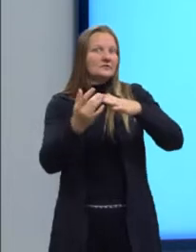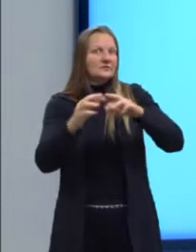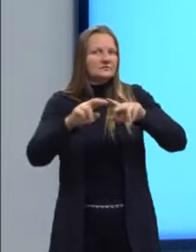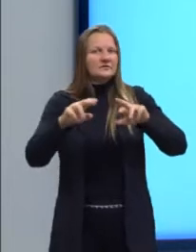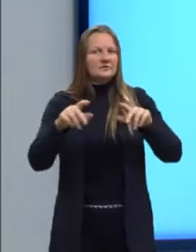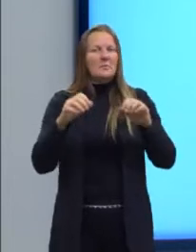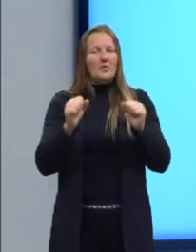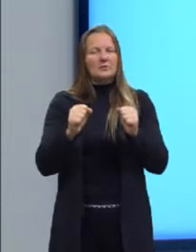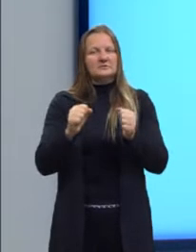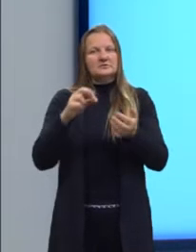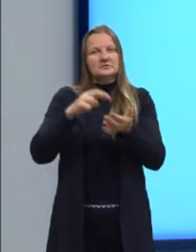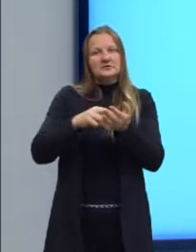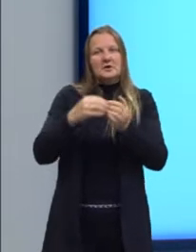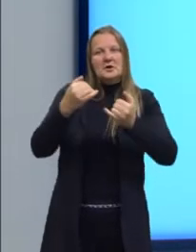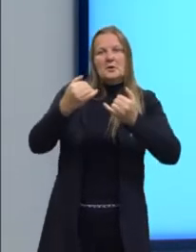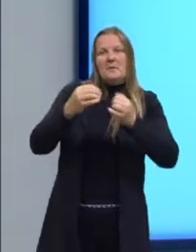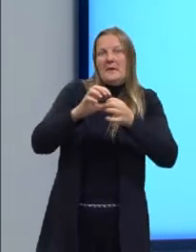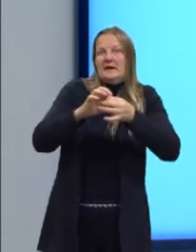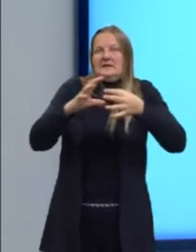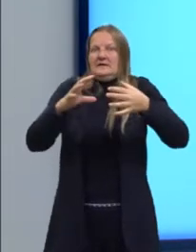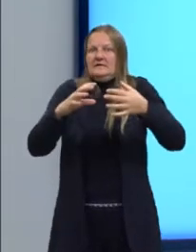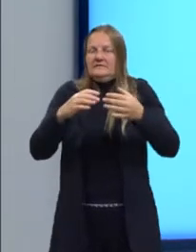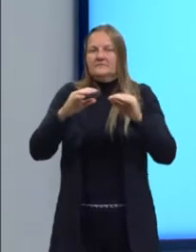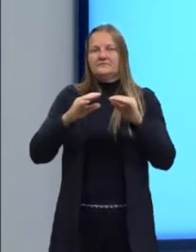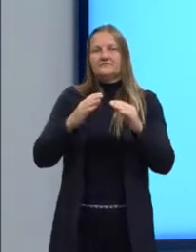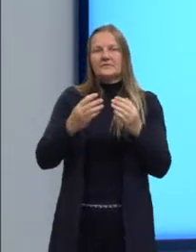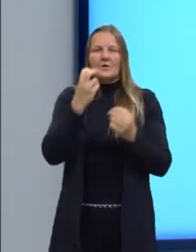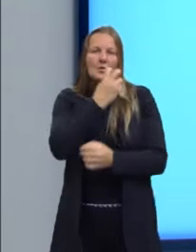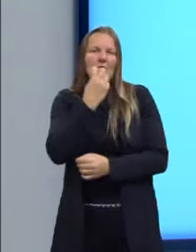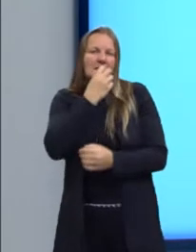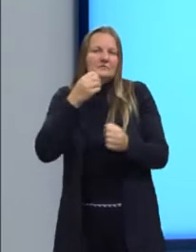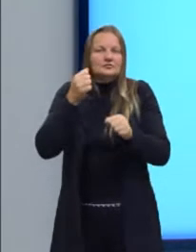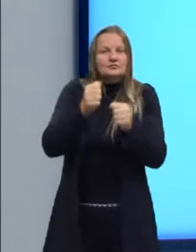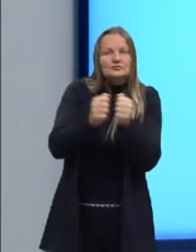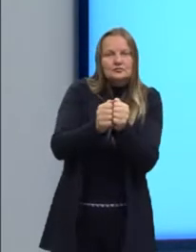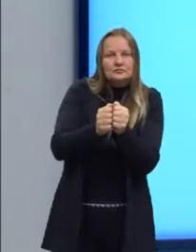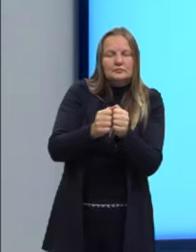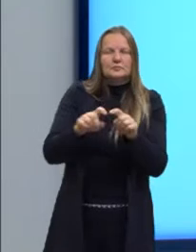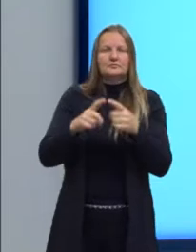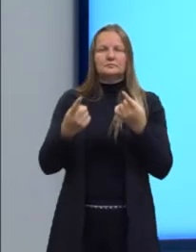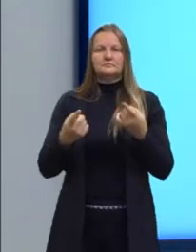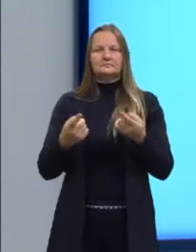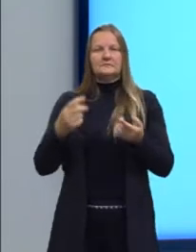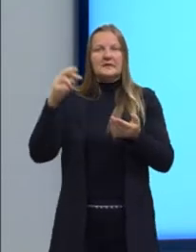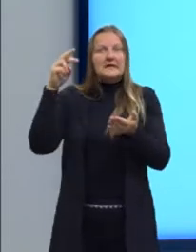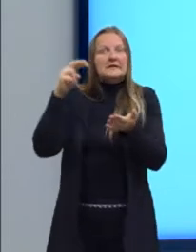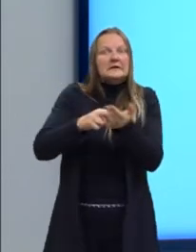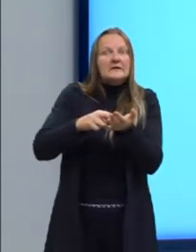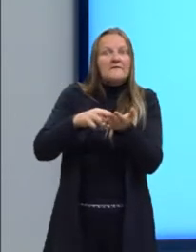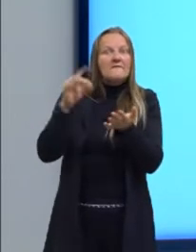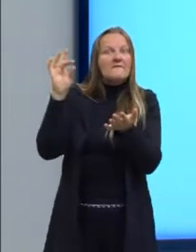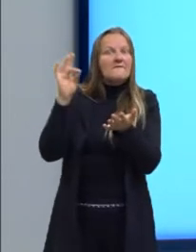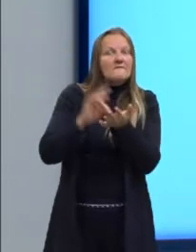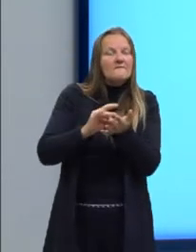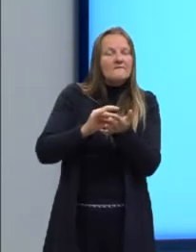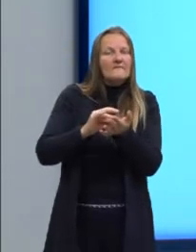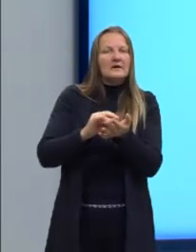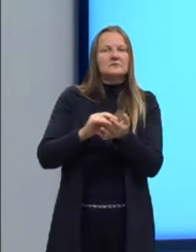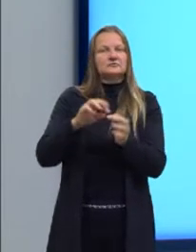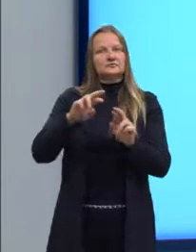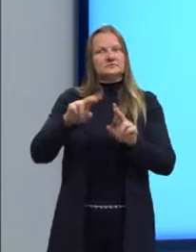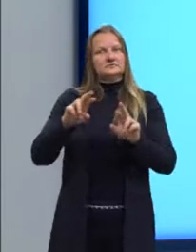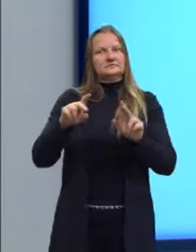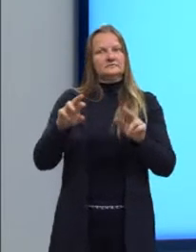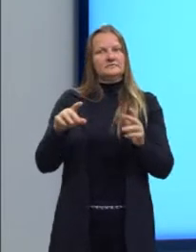esse registro escrito pode ter essas intervenções de oralidade. Mas é importante, é